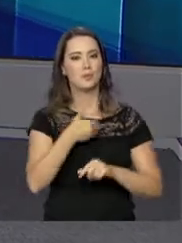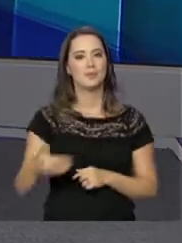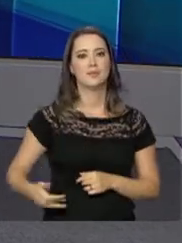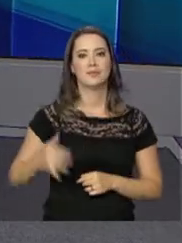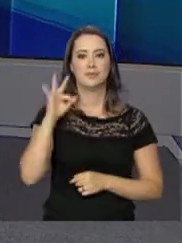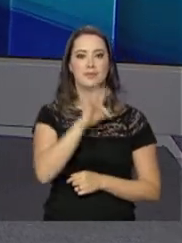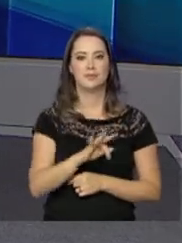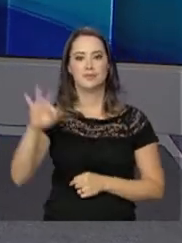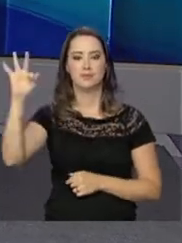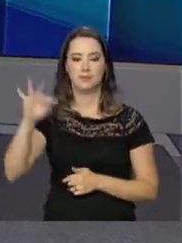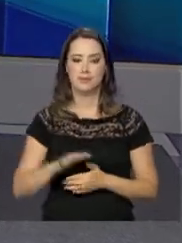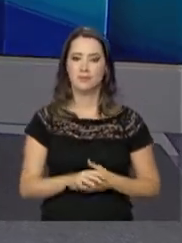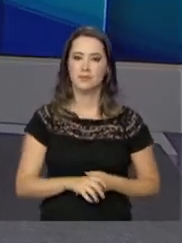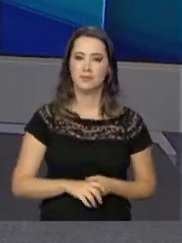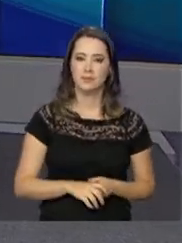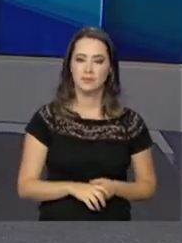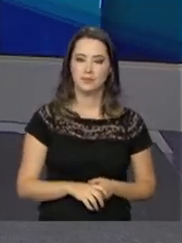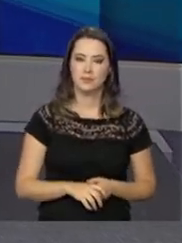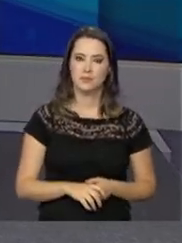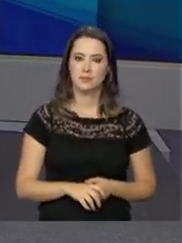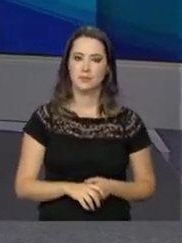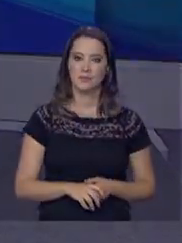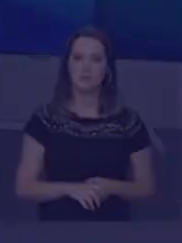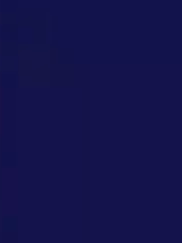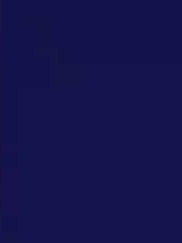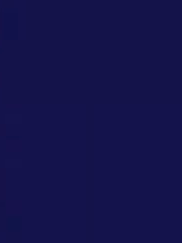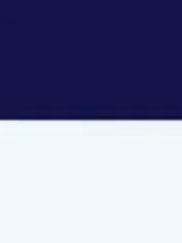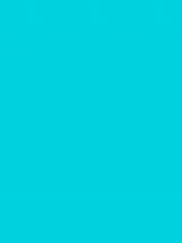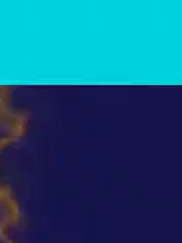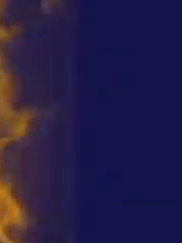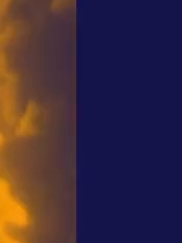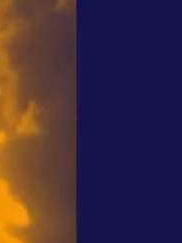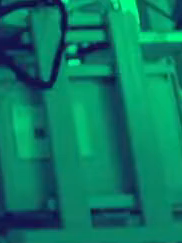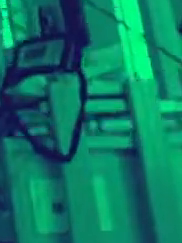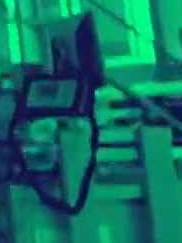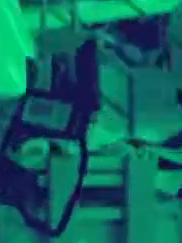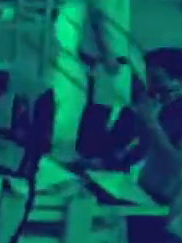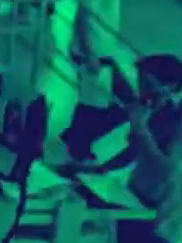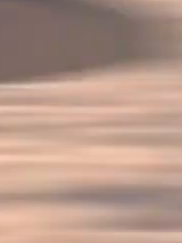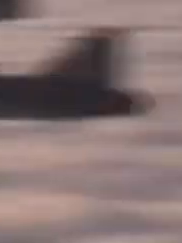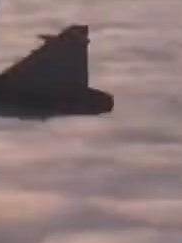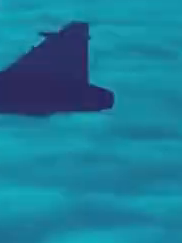na NBR, a TV do governo federal. Tchau. Até amanhã.